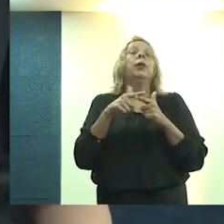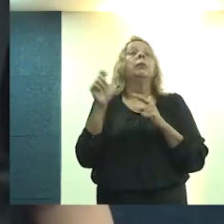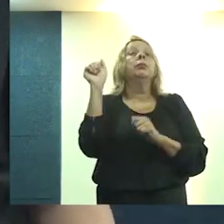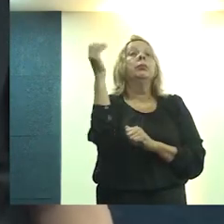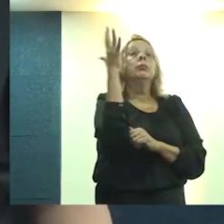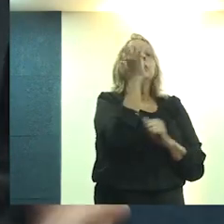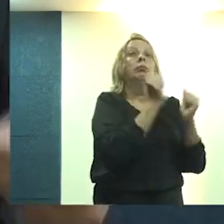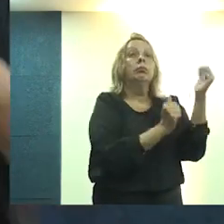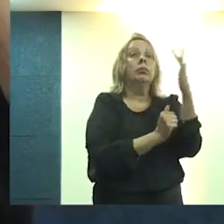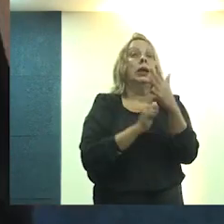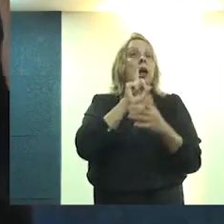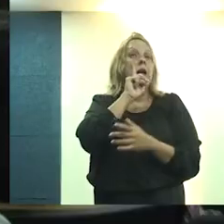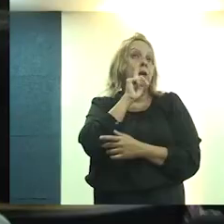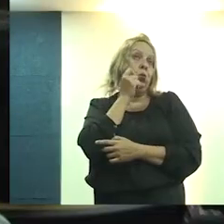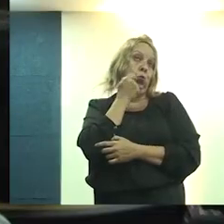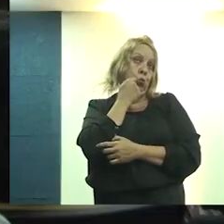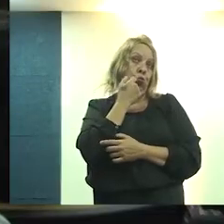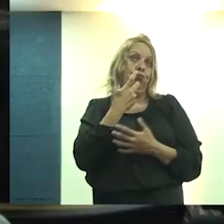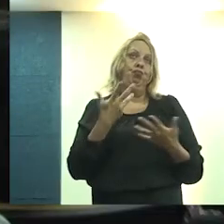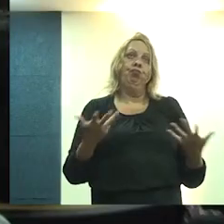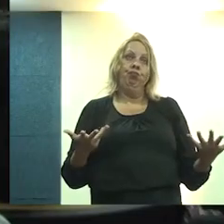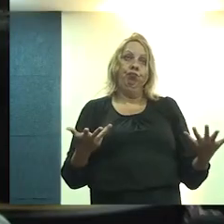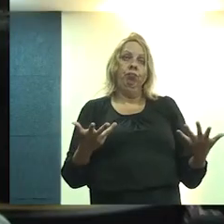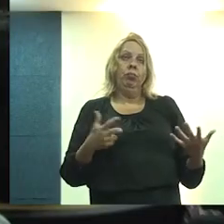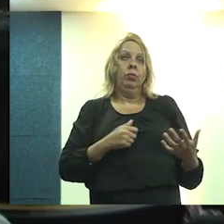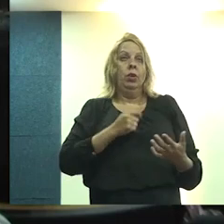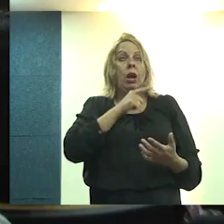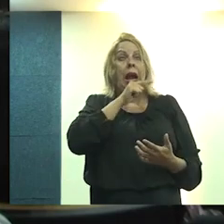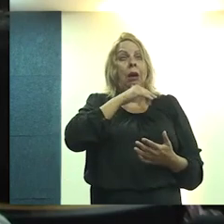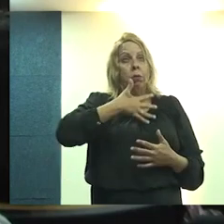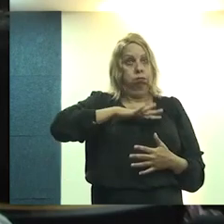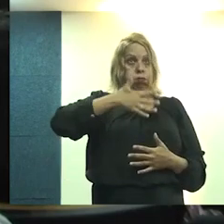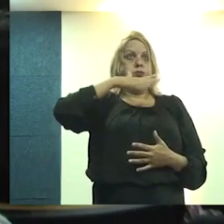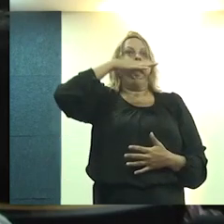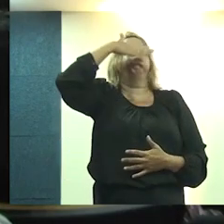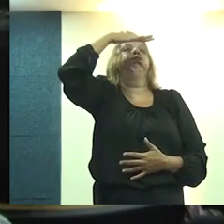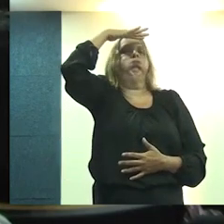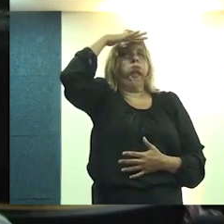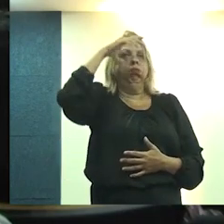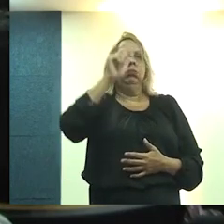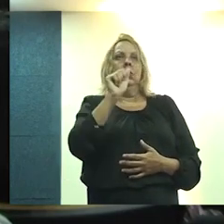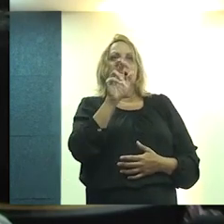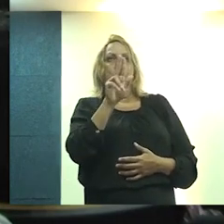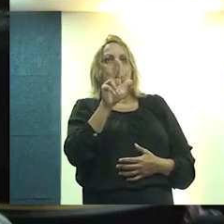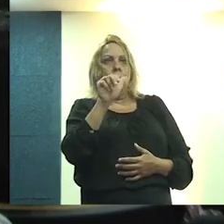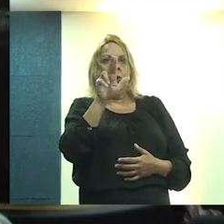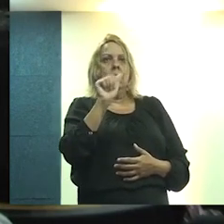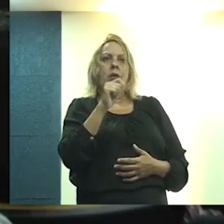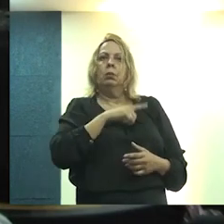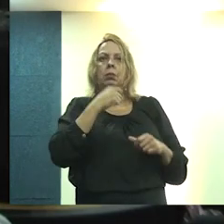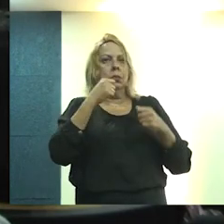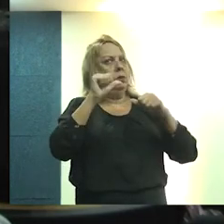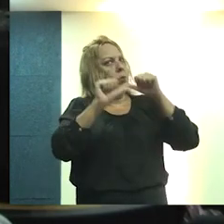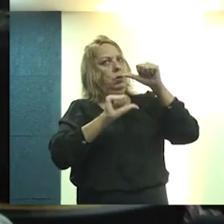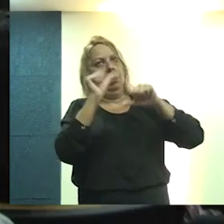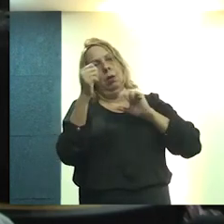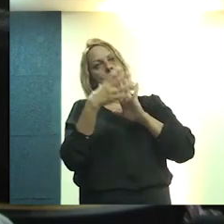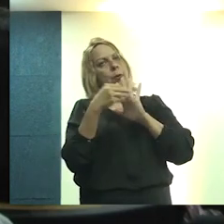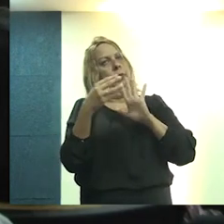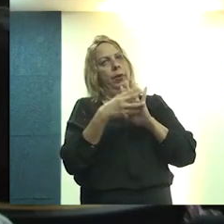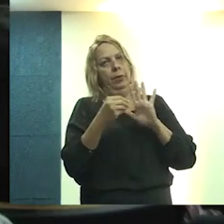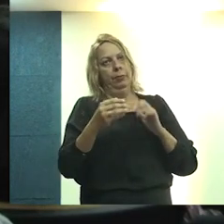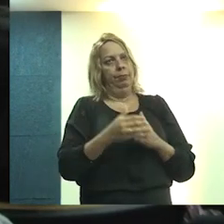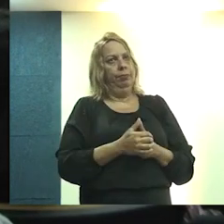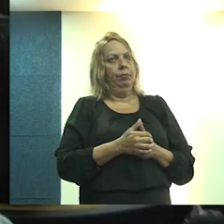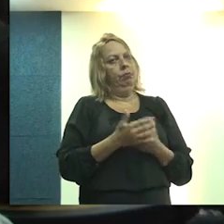ambientais para Aracaju, como é enchentes em Aruana, enchentes. Então, precisamos mudar o modelo.